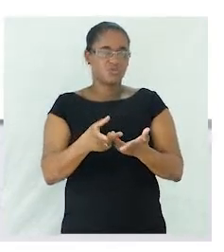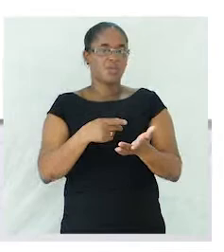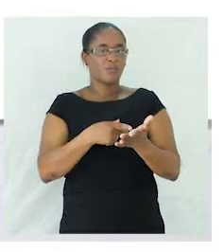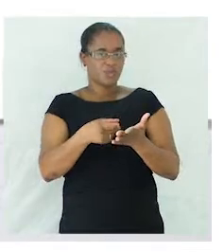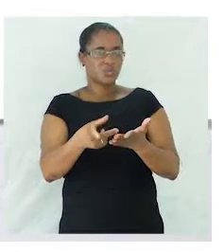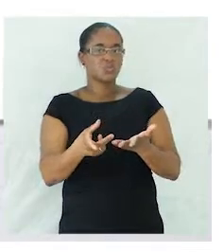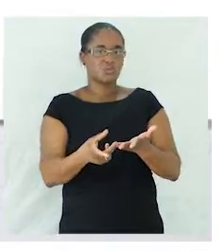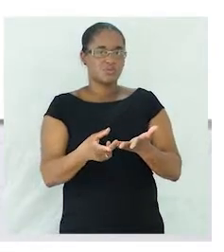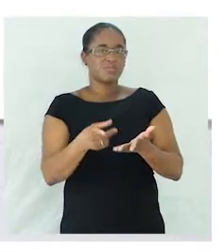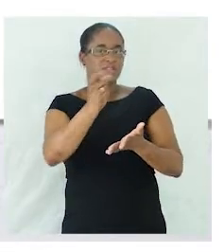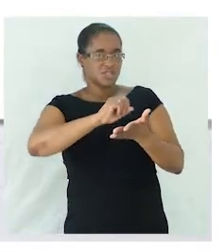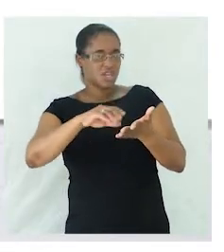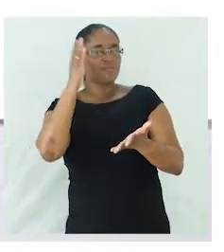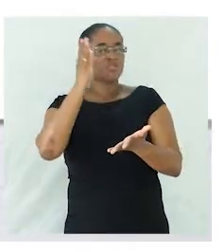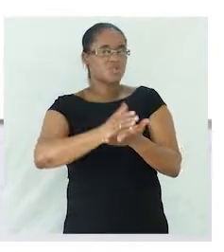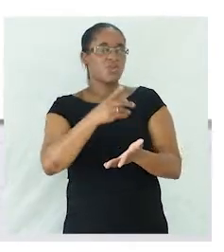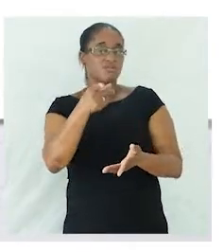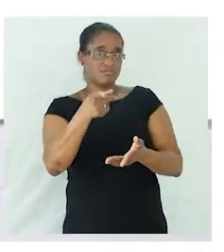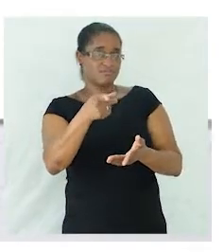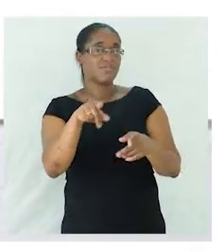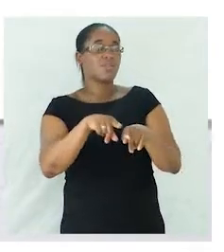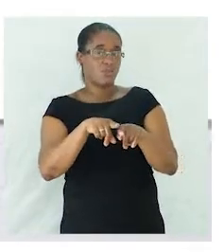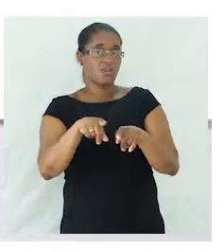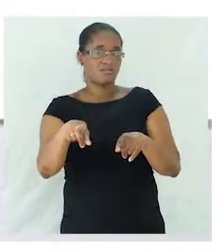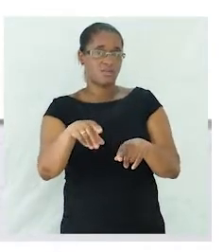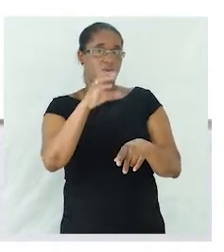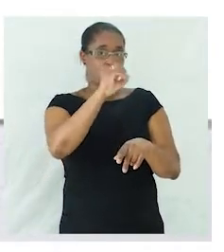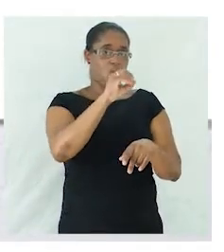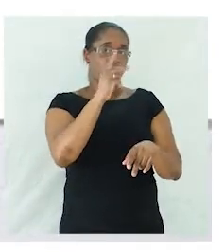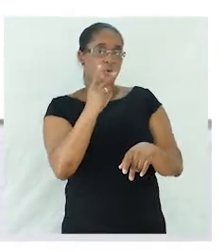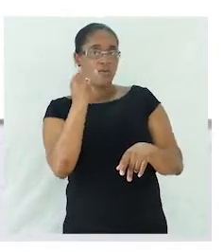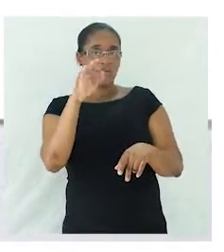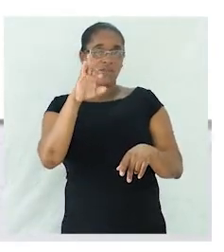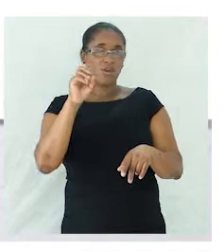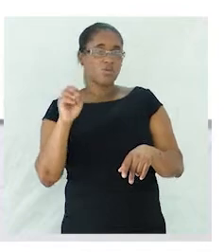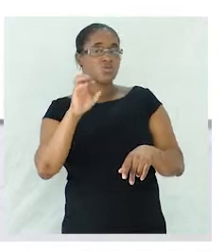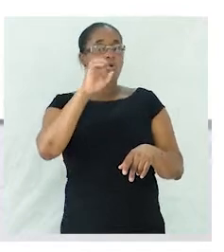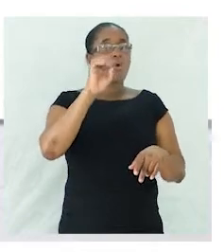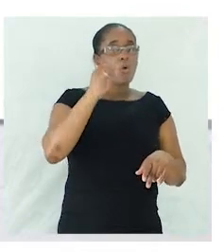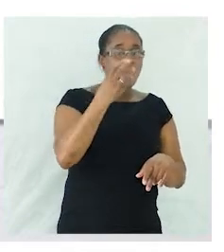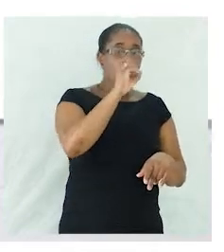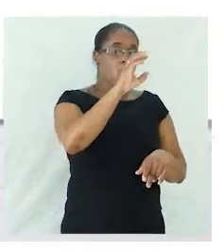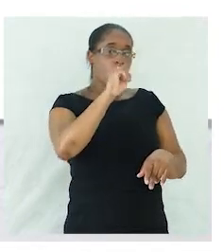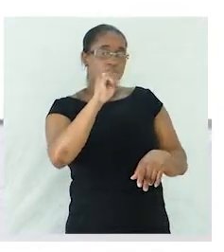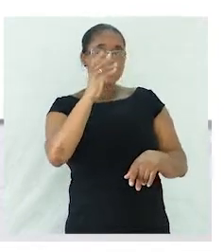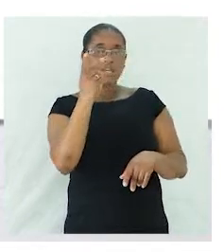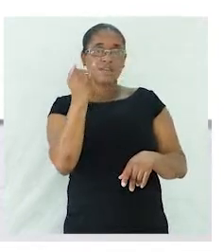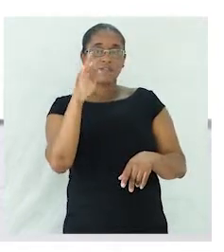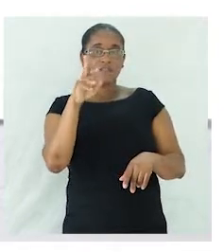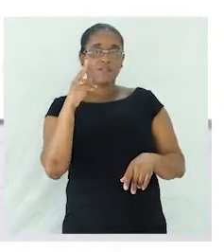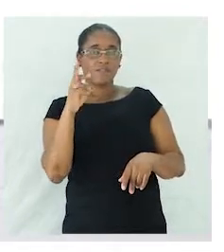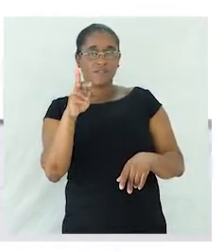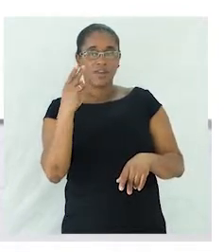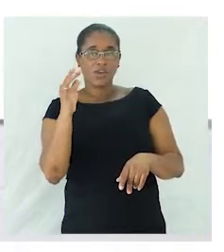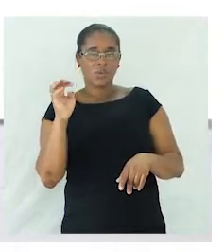se escreve só assim desta forma o vírus ou os vírus diferenças nós já